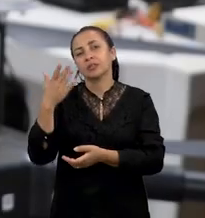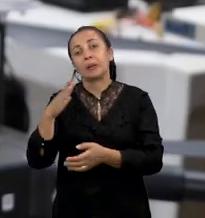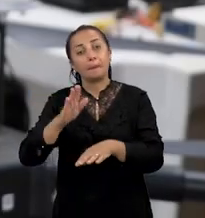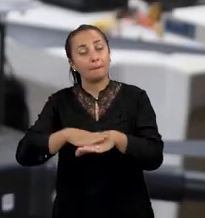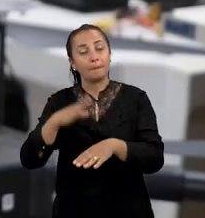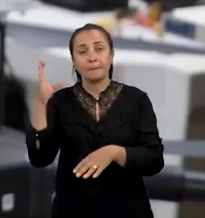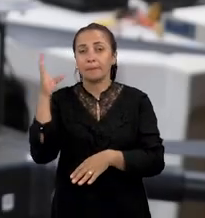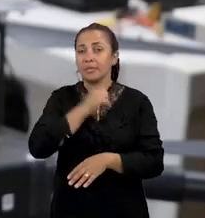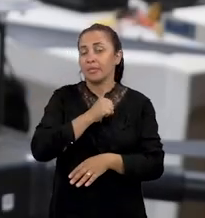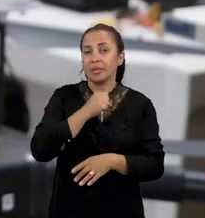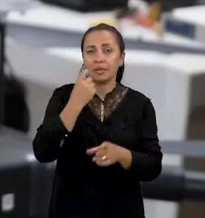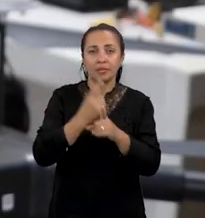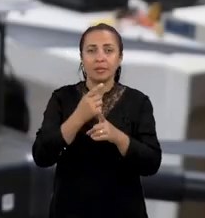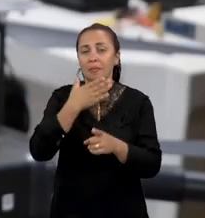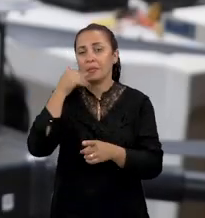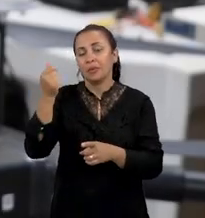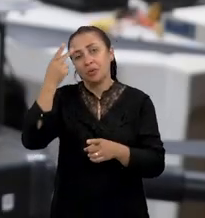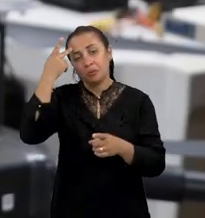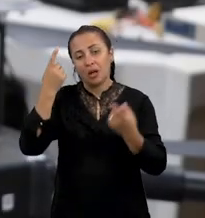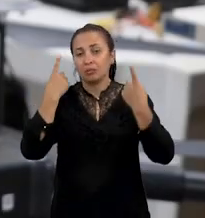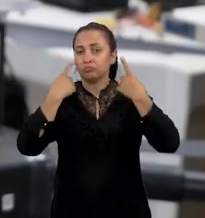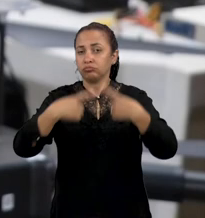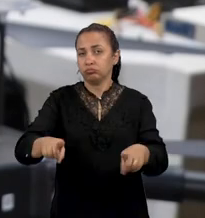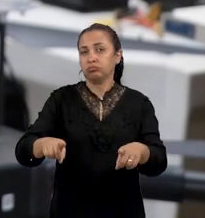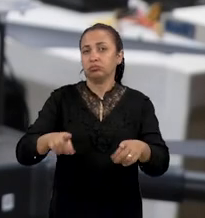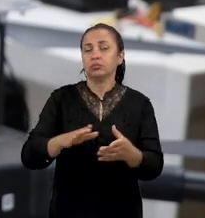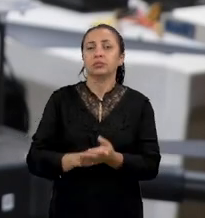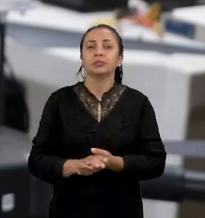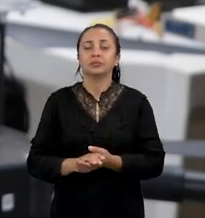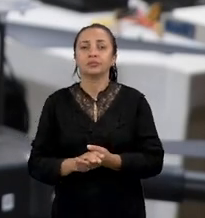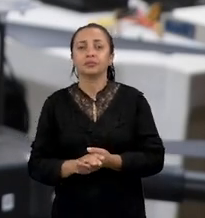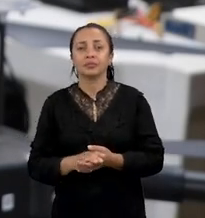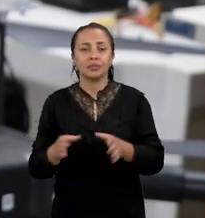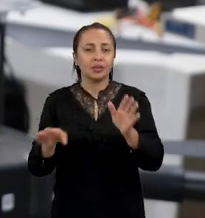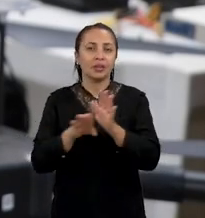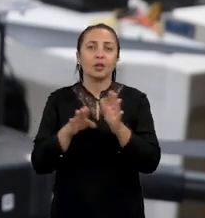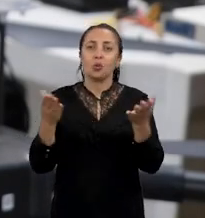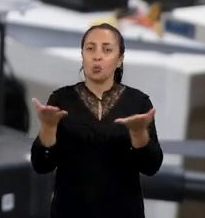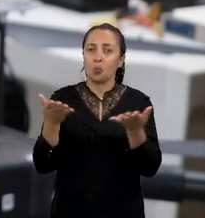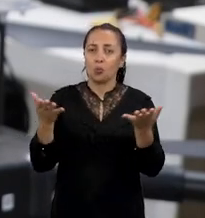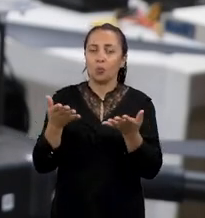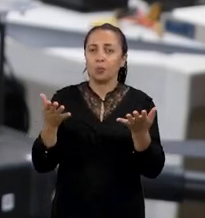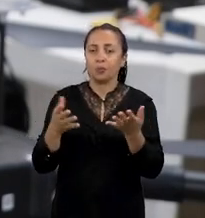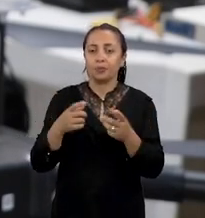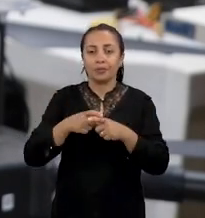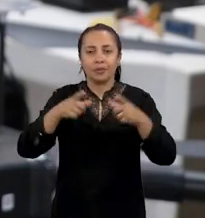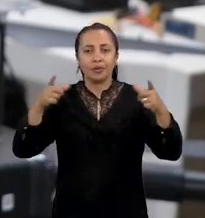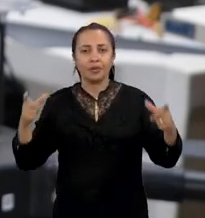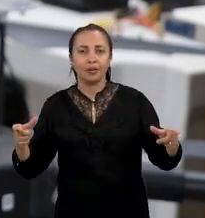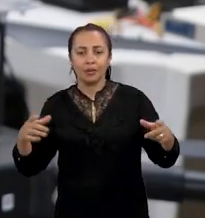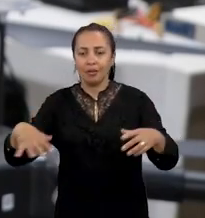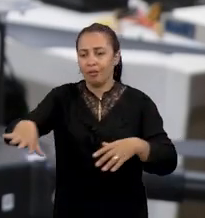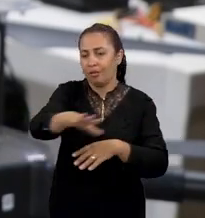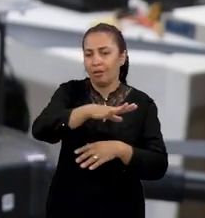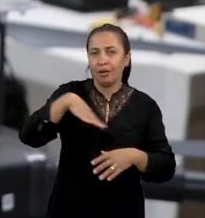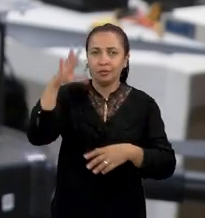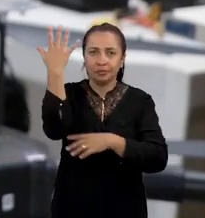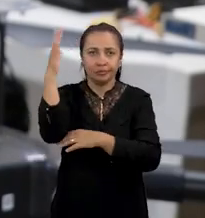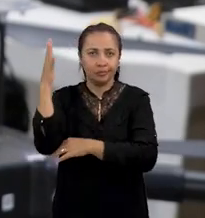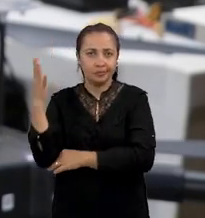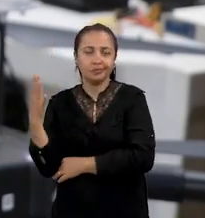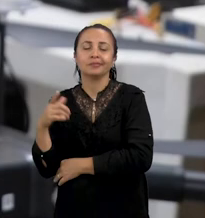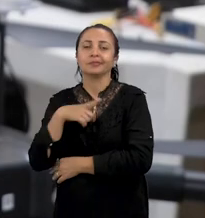Então, quanto mais precoce, melhor será o combate. Até hoje, grandes áreas florestais